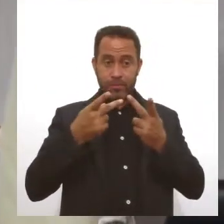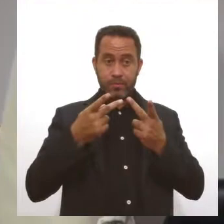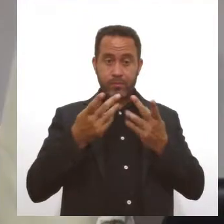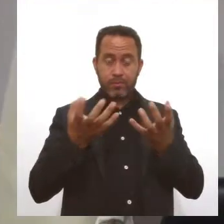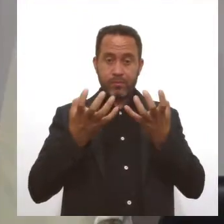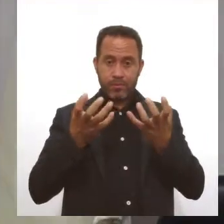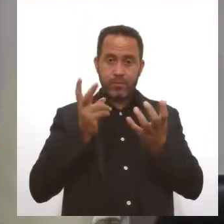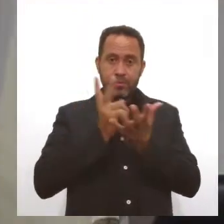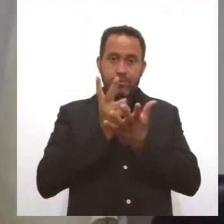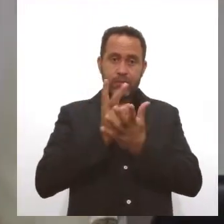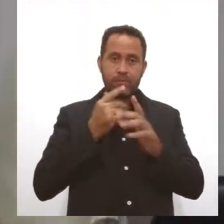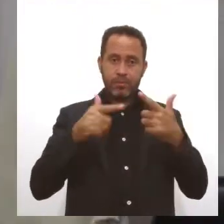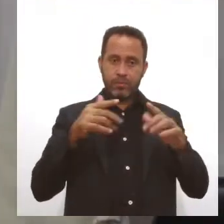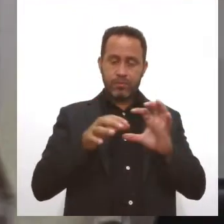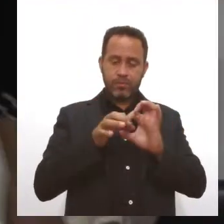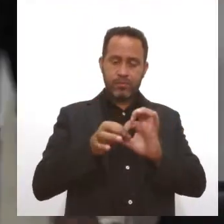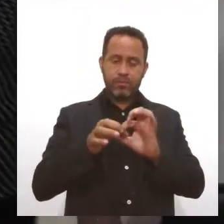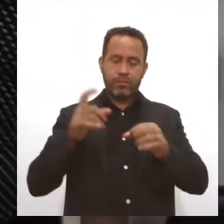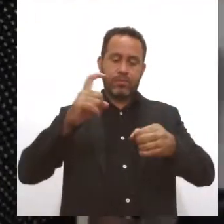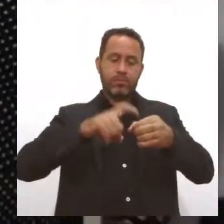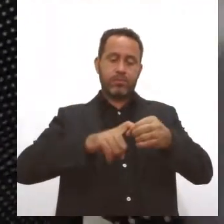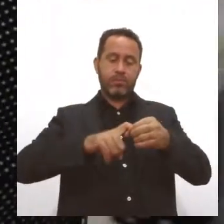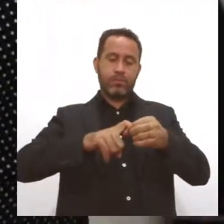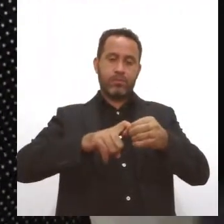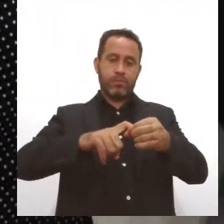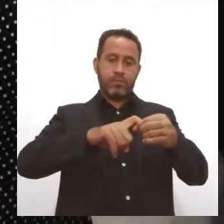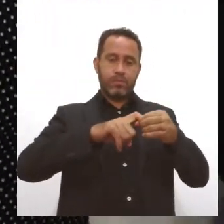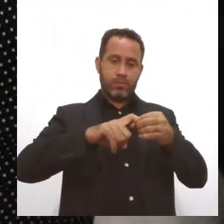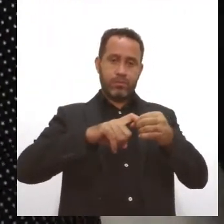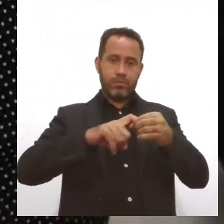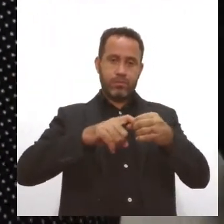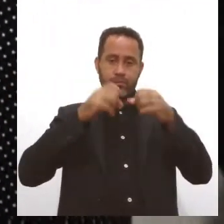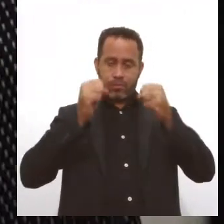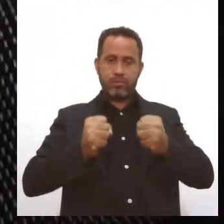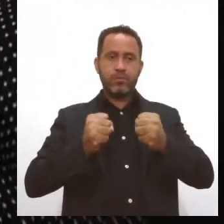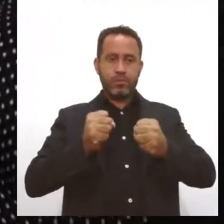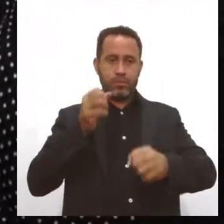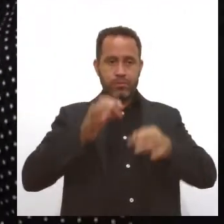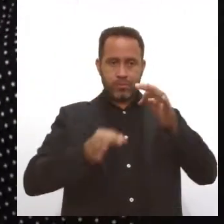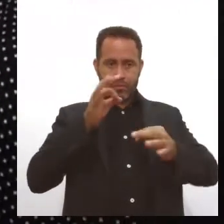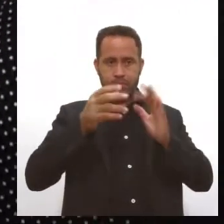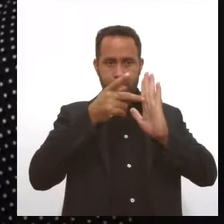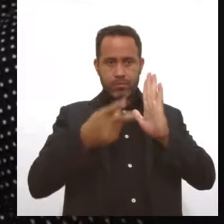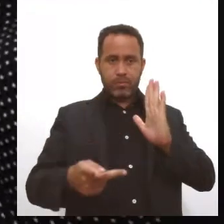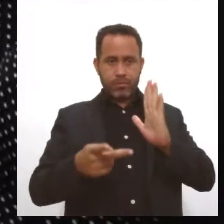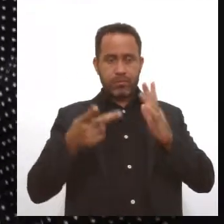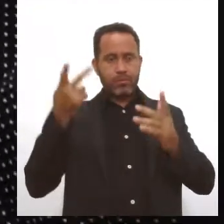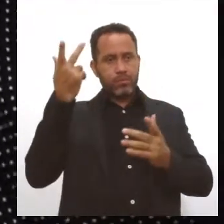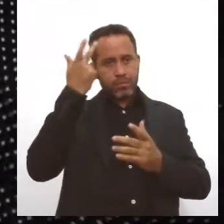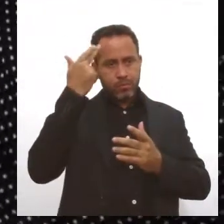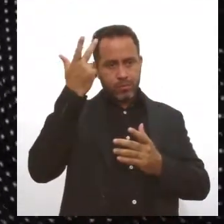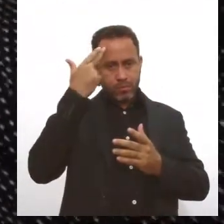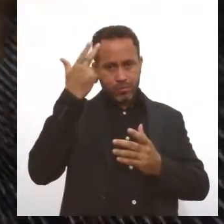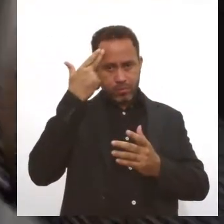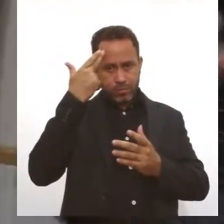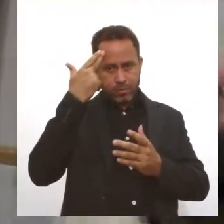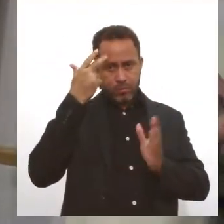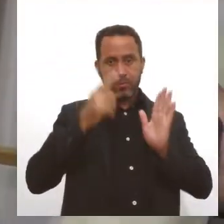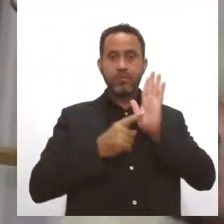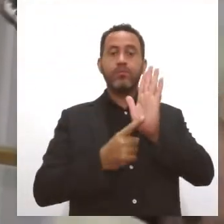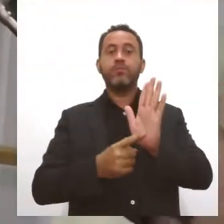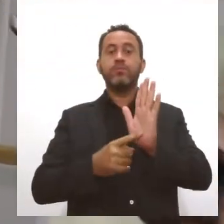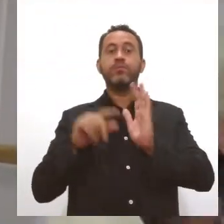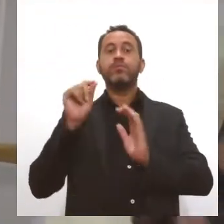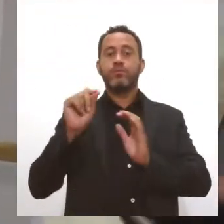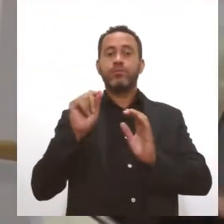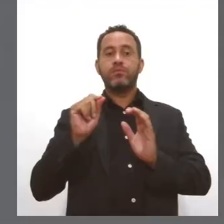trazendo o sempre fizemos, uma parceria entre os poderes, para que os projetos possam andar tranquilamente, mostrando que a